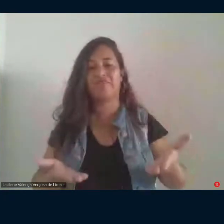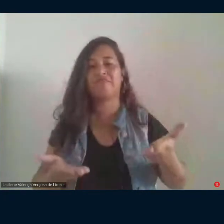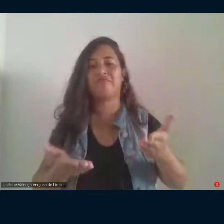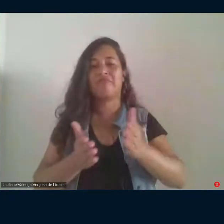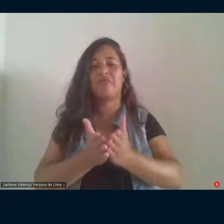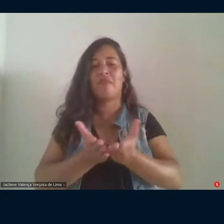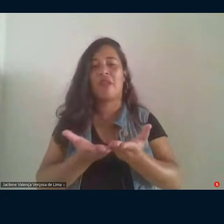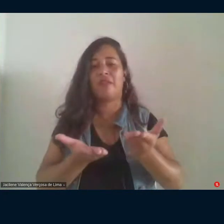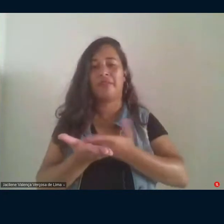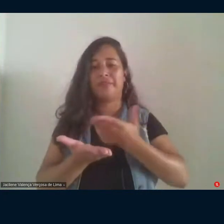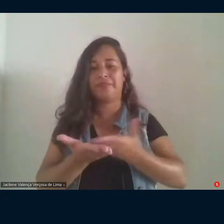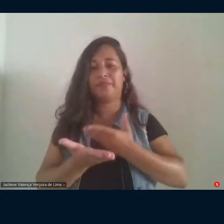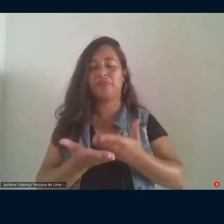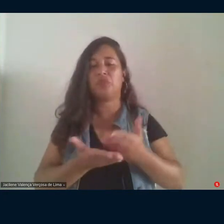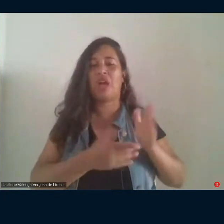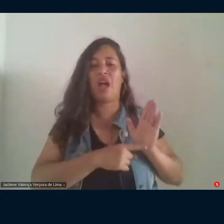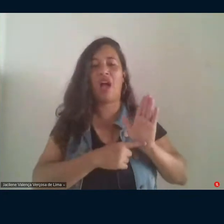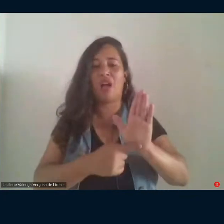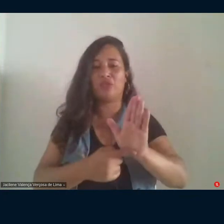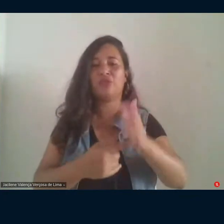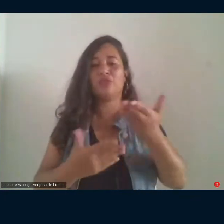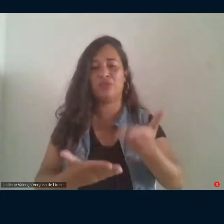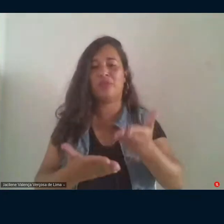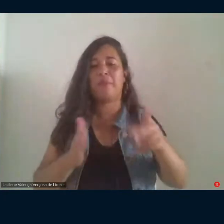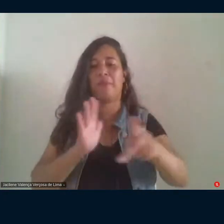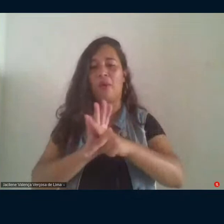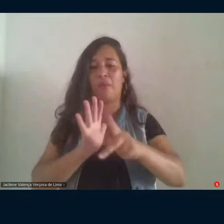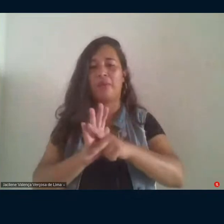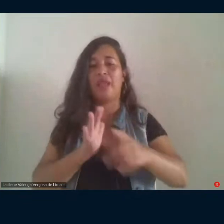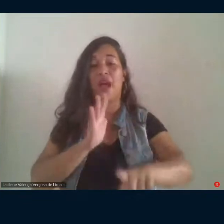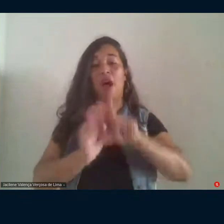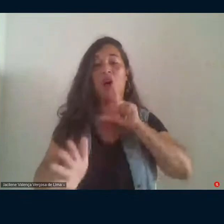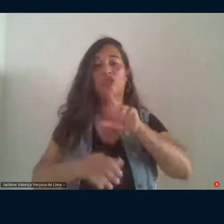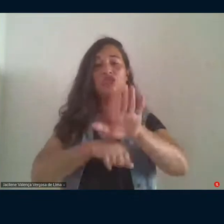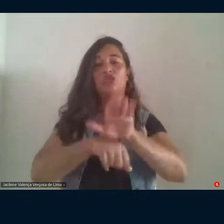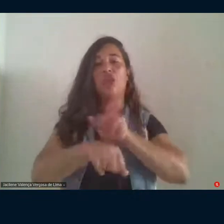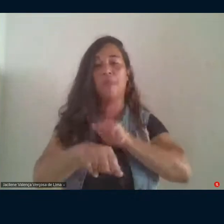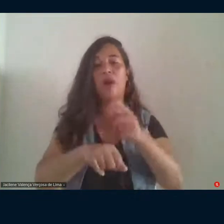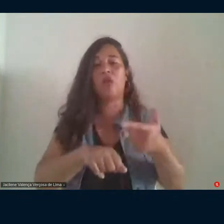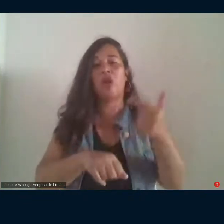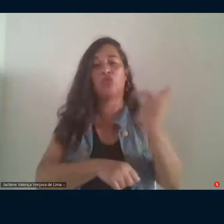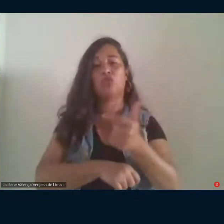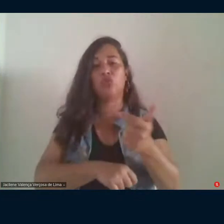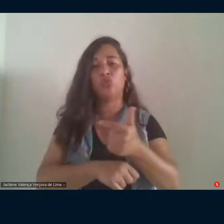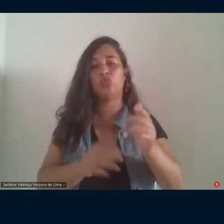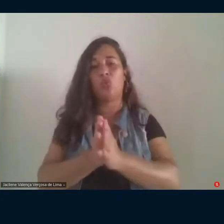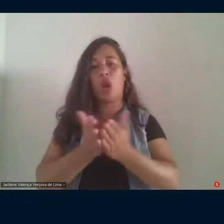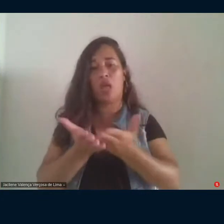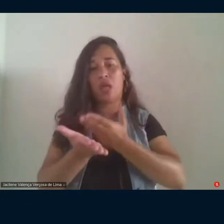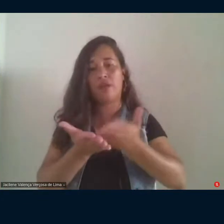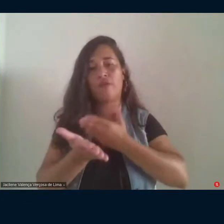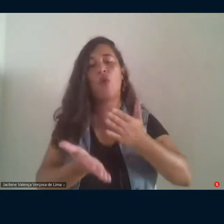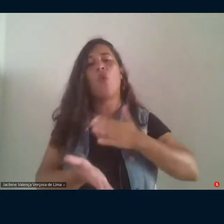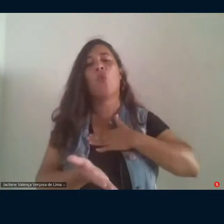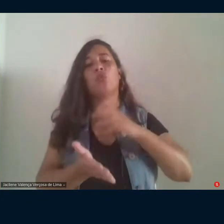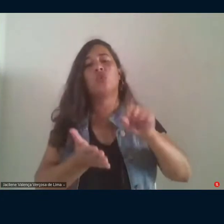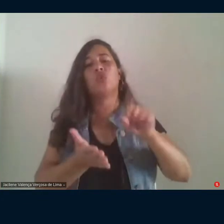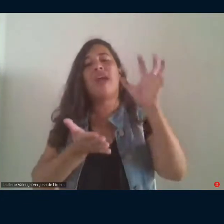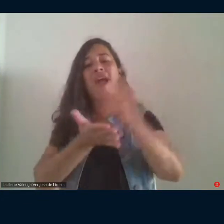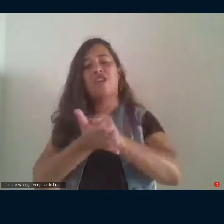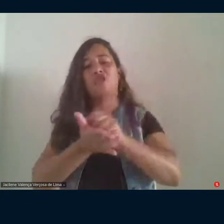muitas contribuições aí. Antes de chamar o segundo livro, eu gostaria de registrar a